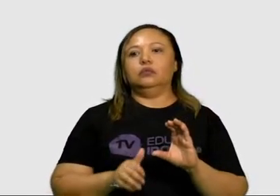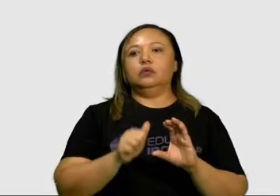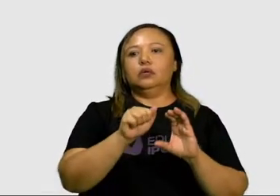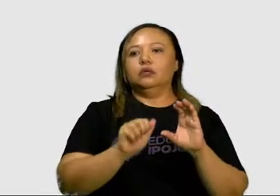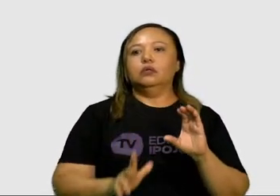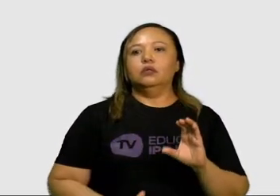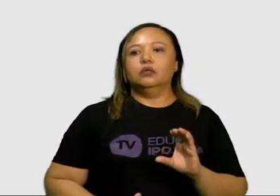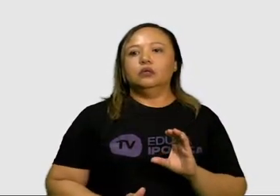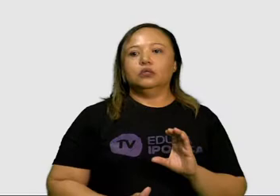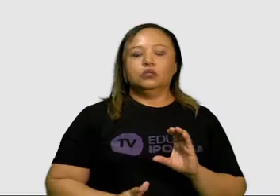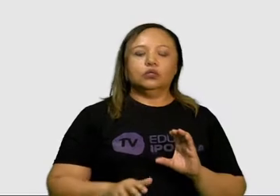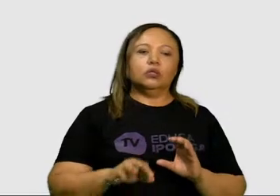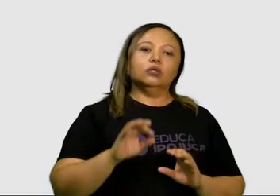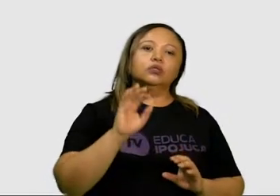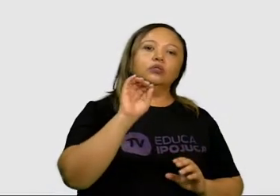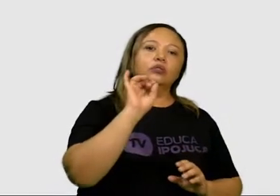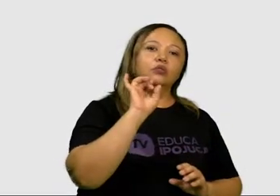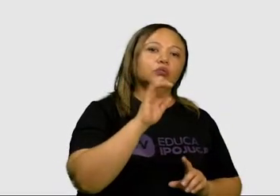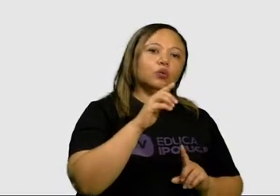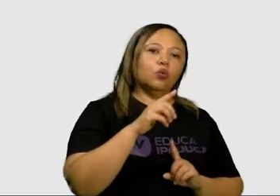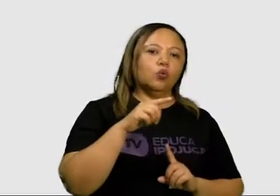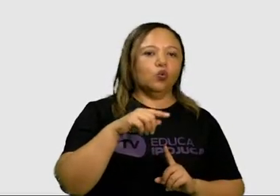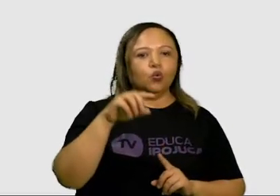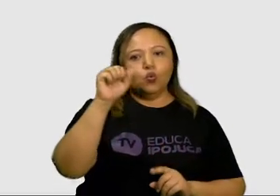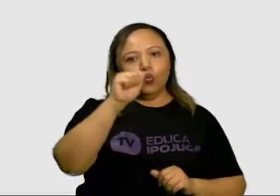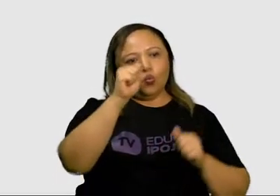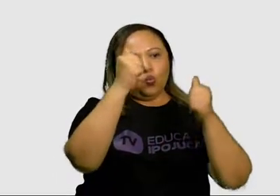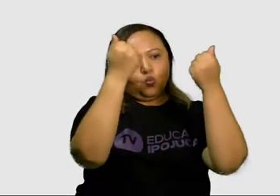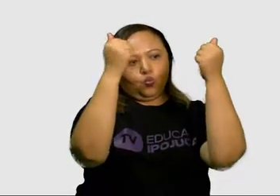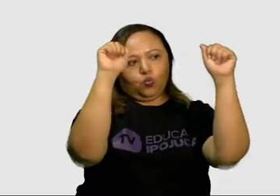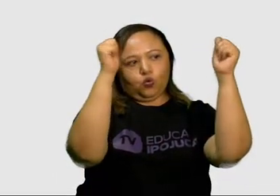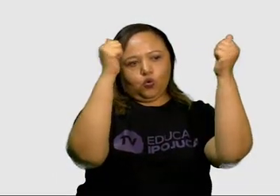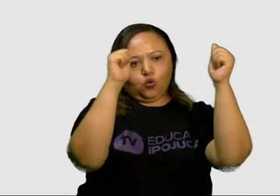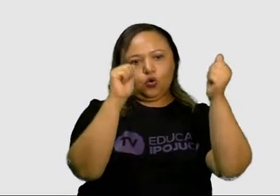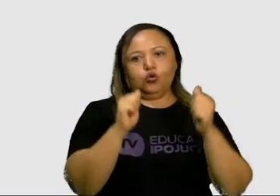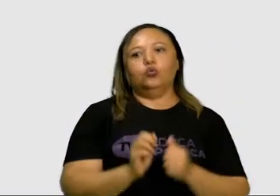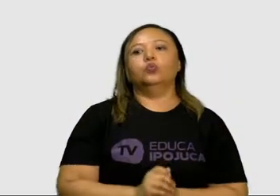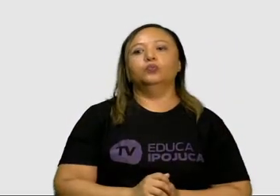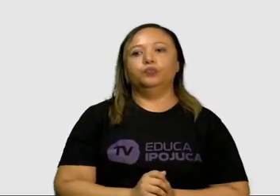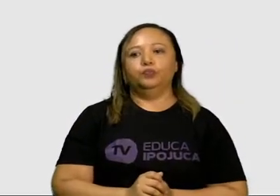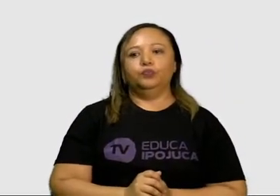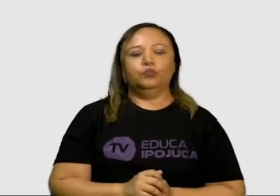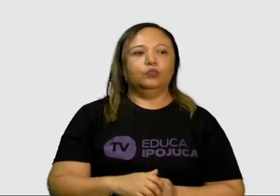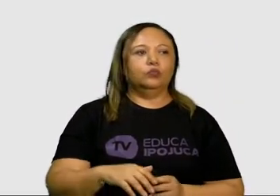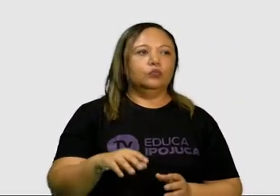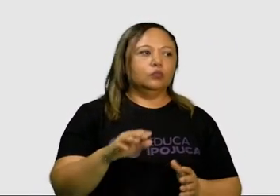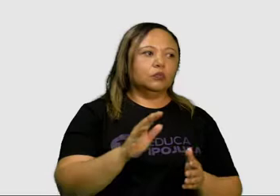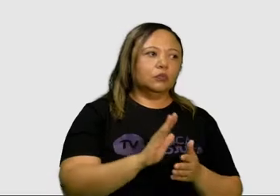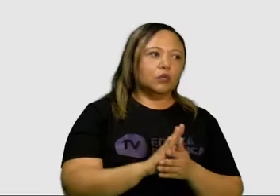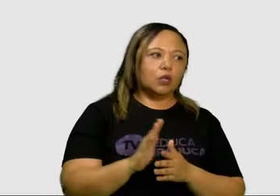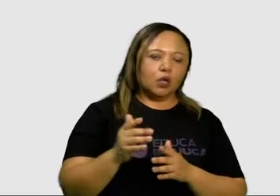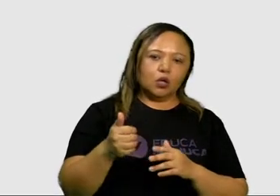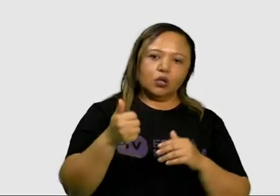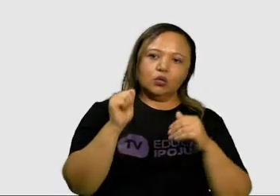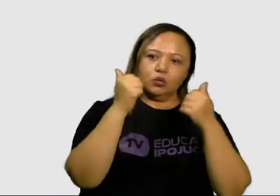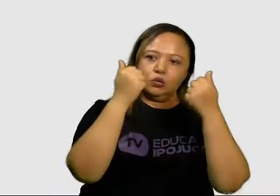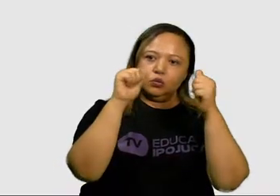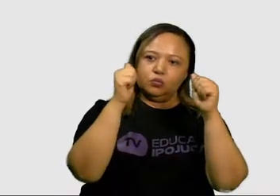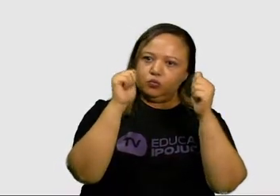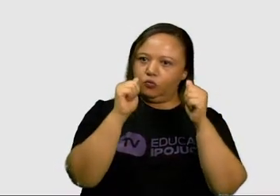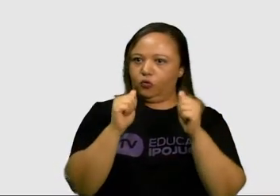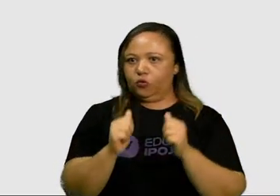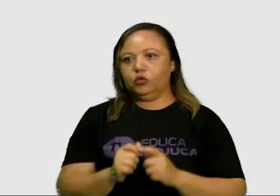esporte aqui, ele vai ser categorizado, segundo a base nacional comum curricular, entre esportes com interação e sem